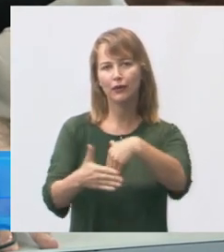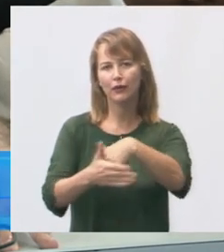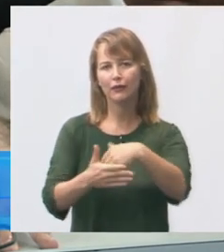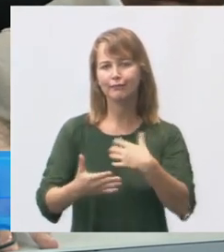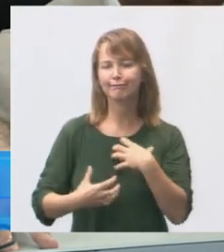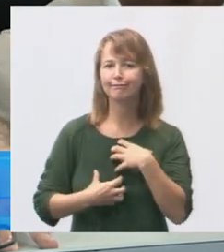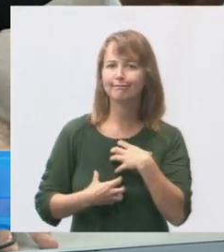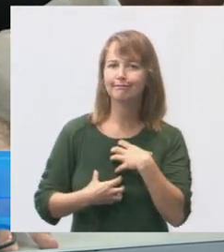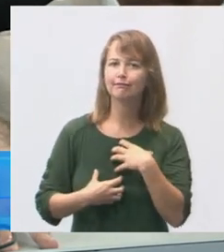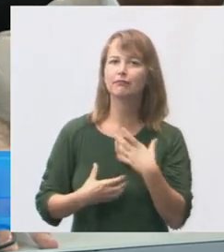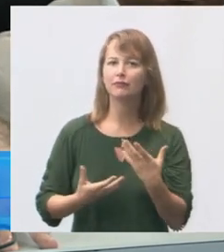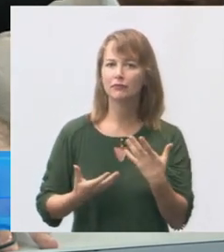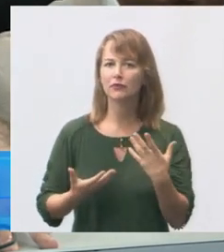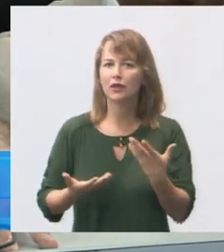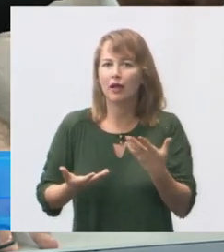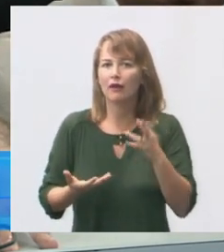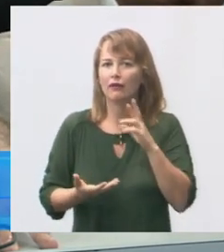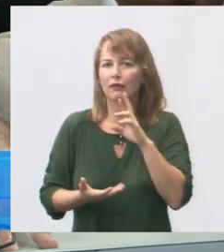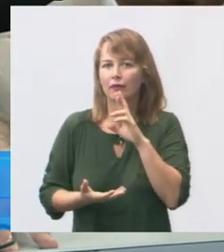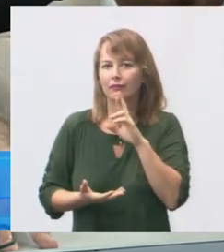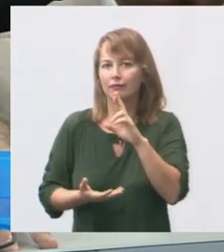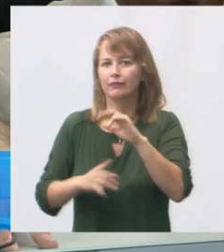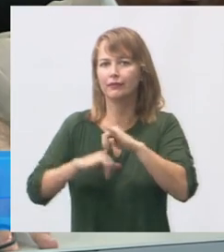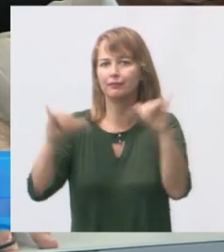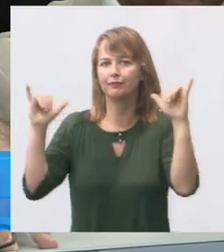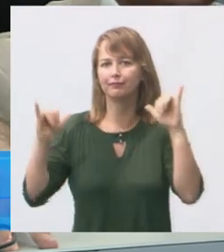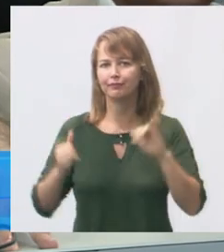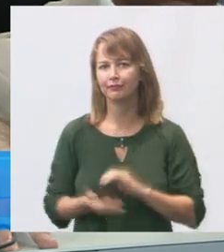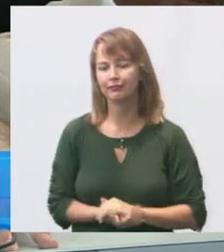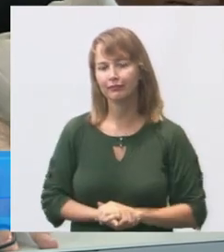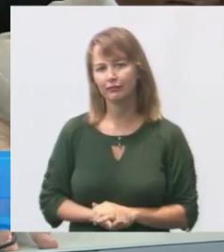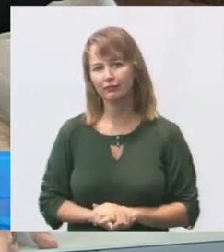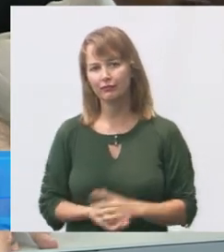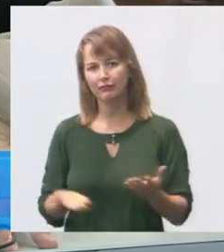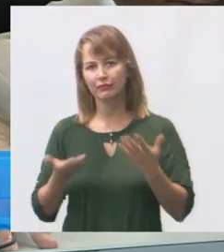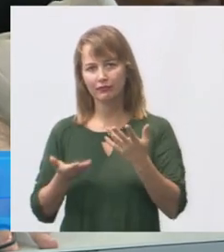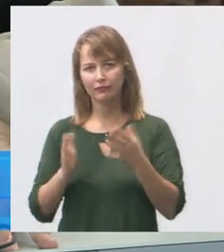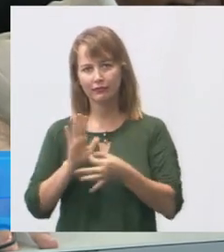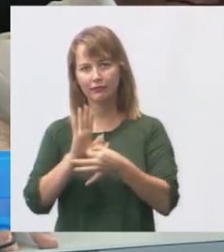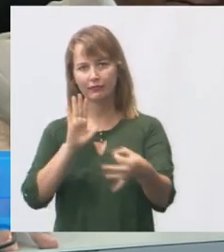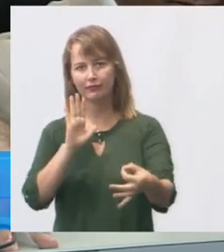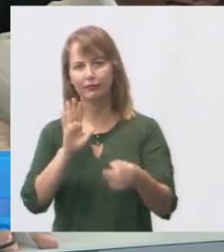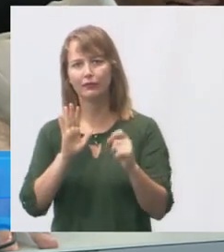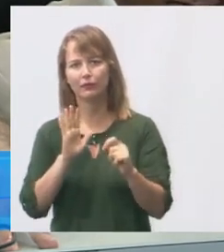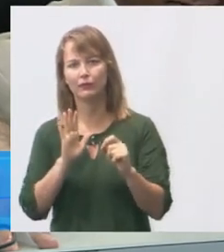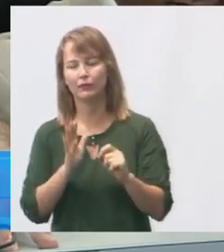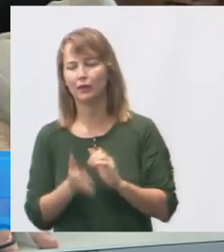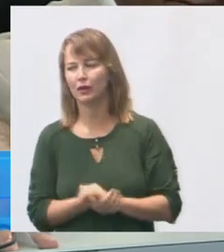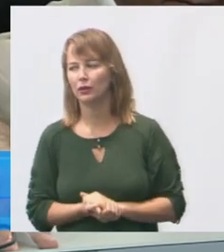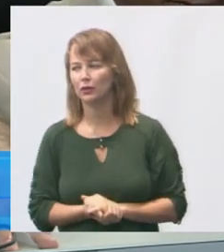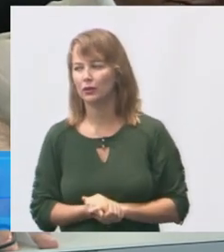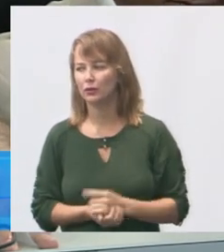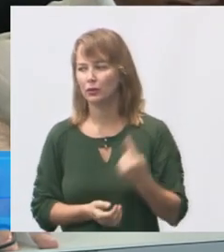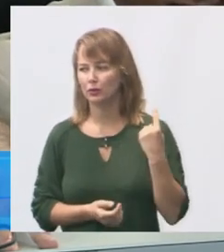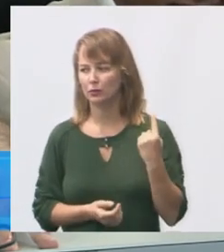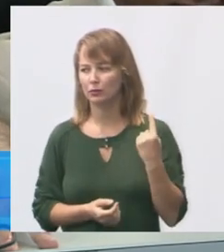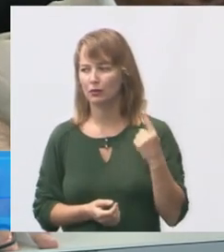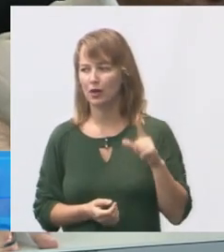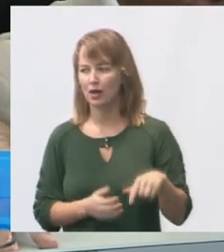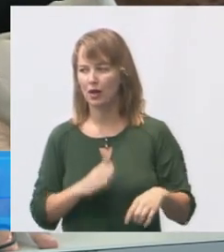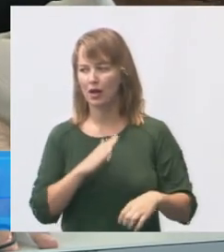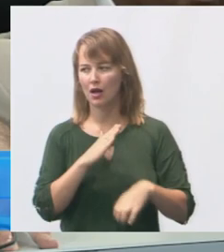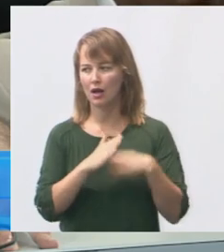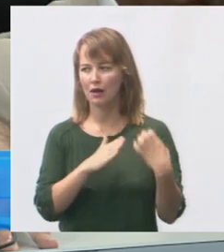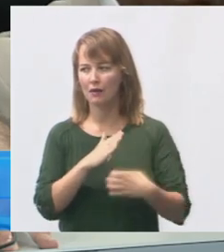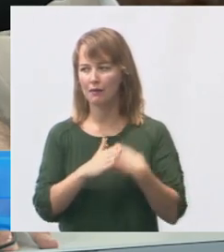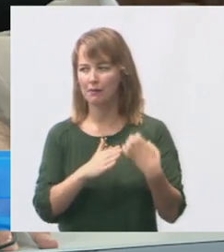lamentável gostaria de deixar isso registrado queria fazer algumas sugestões vereador uma a questão das empreiteiras